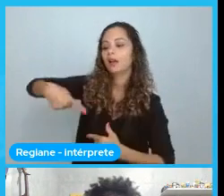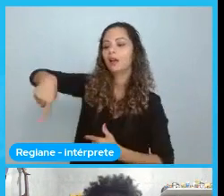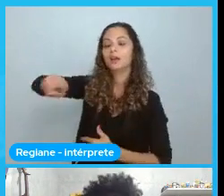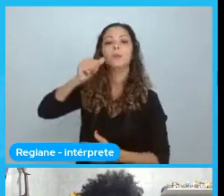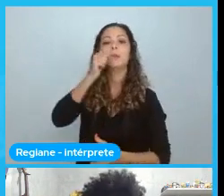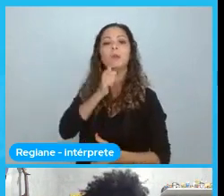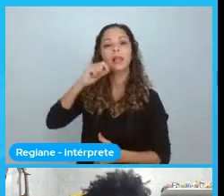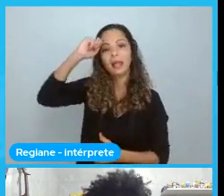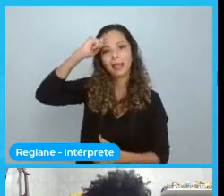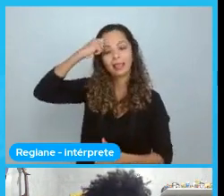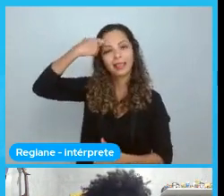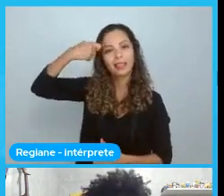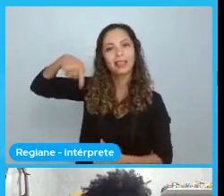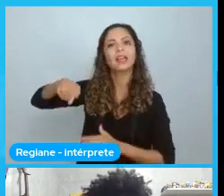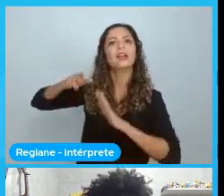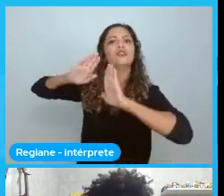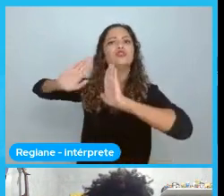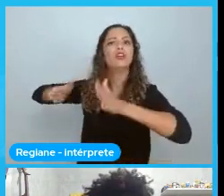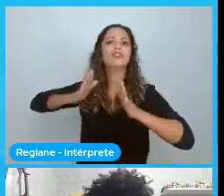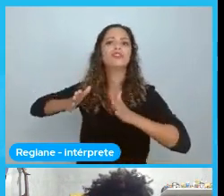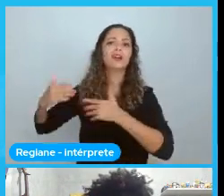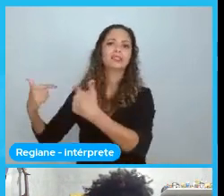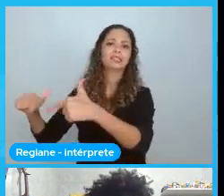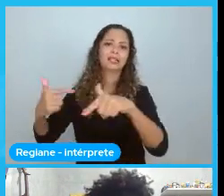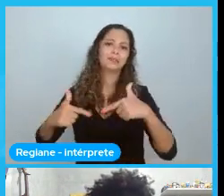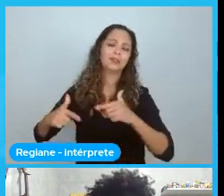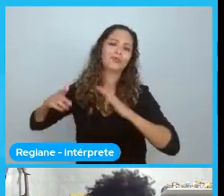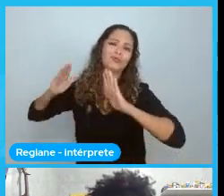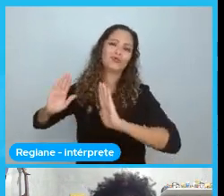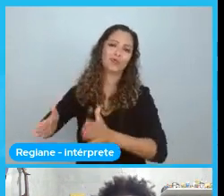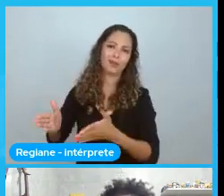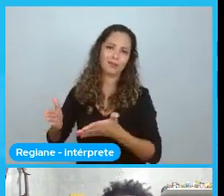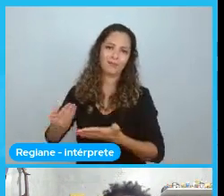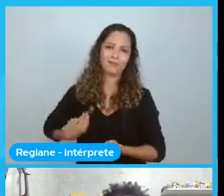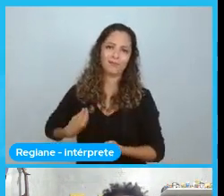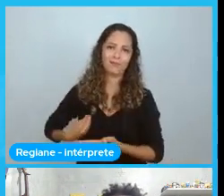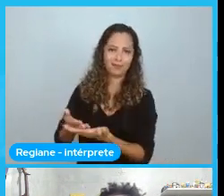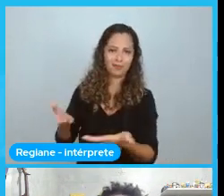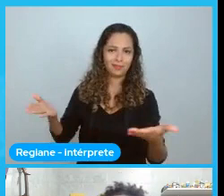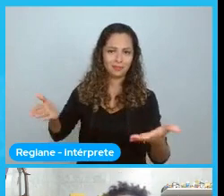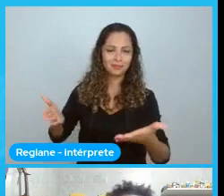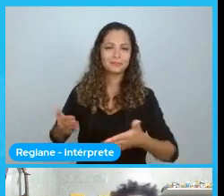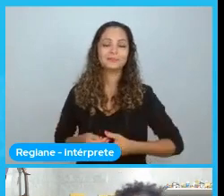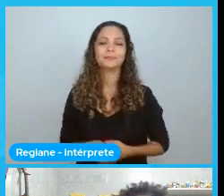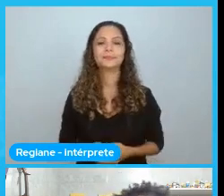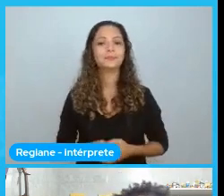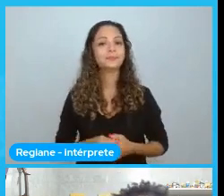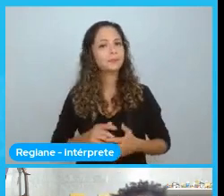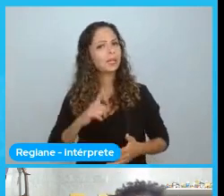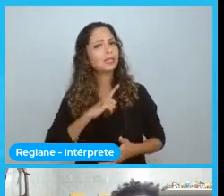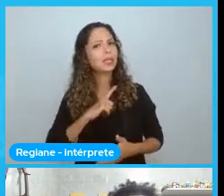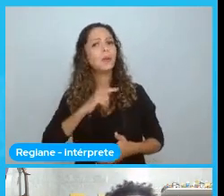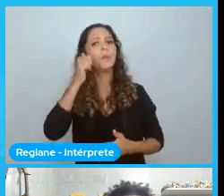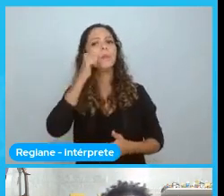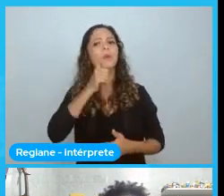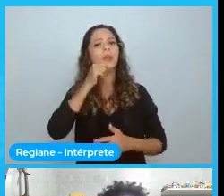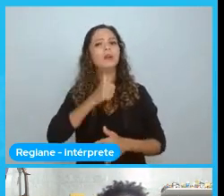mulheres negras. Entram. Para fazer. Essas. Essas. Reivindicações. Que não alcançam elas.